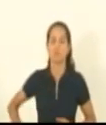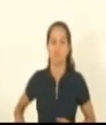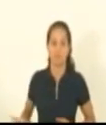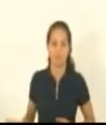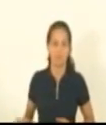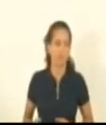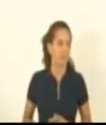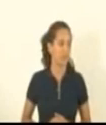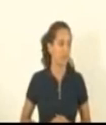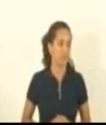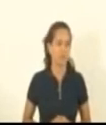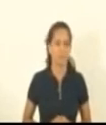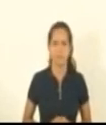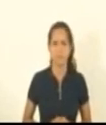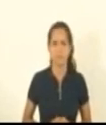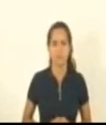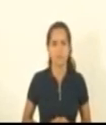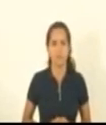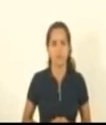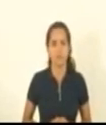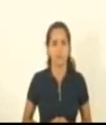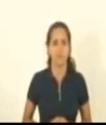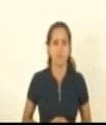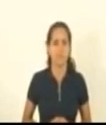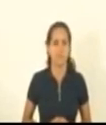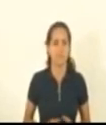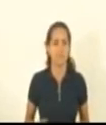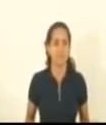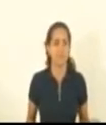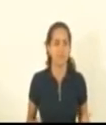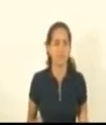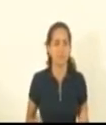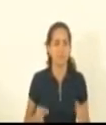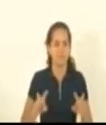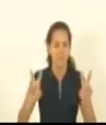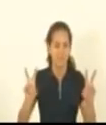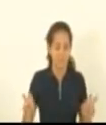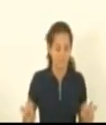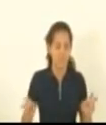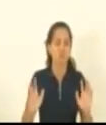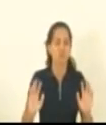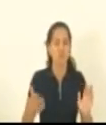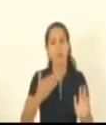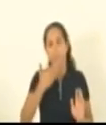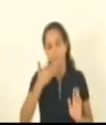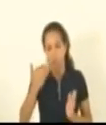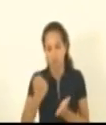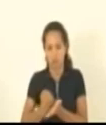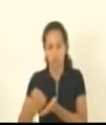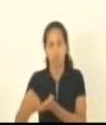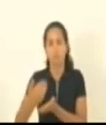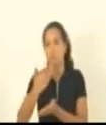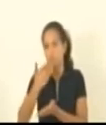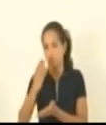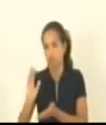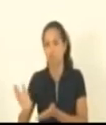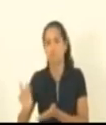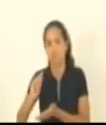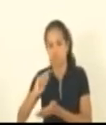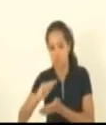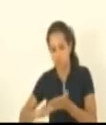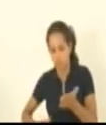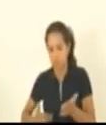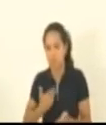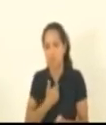que essa questão é uma questão que envolve e eu já fiz requerimento já fiz requerimento ao